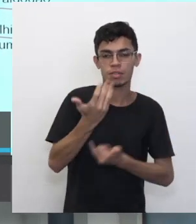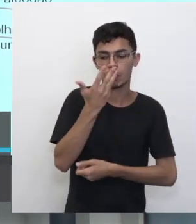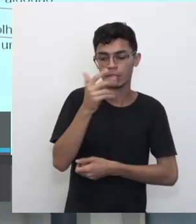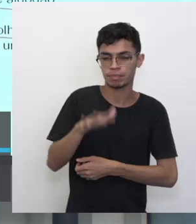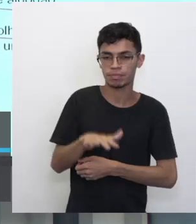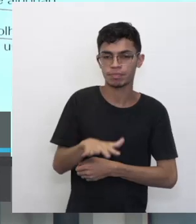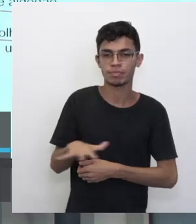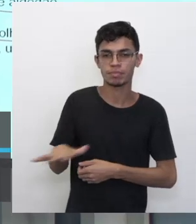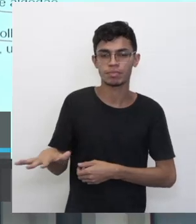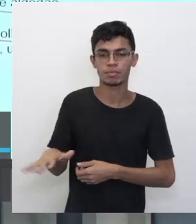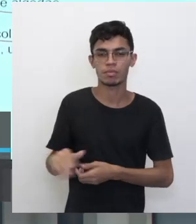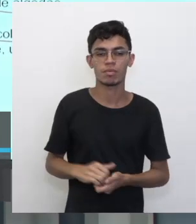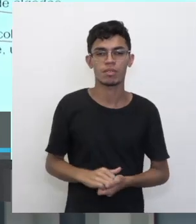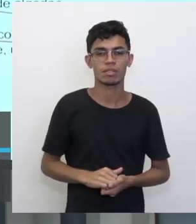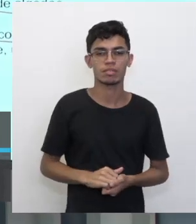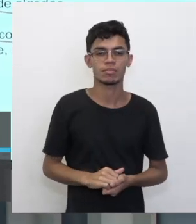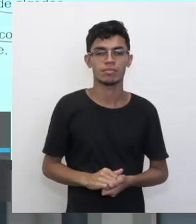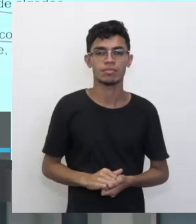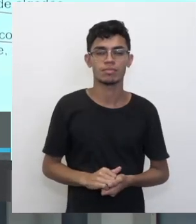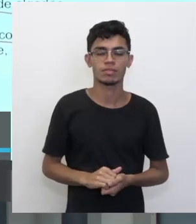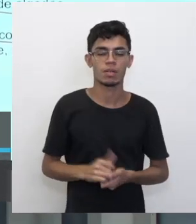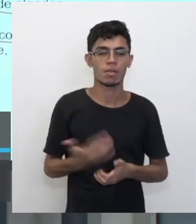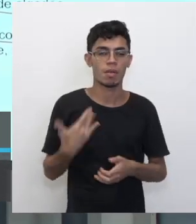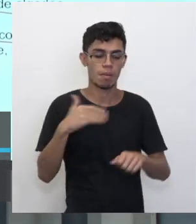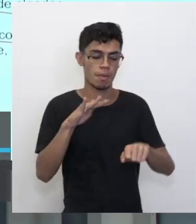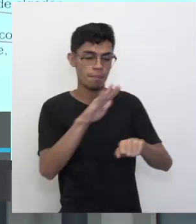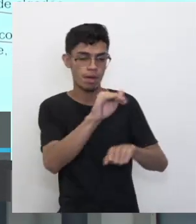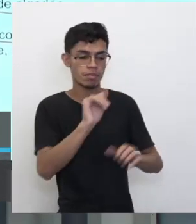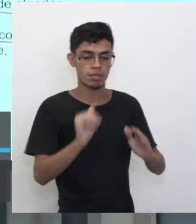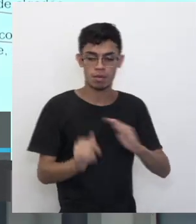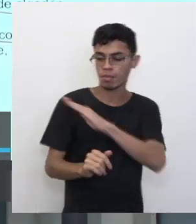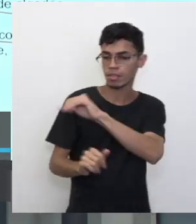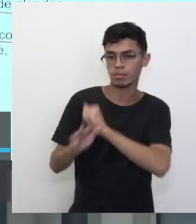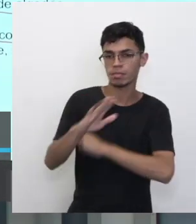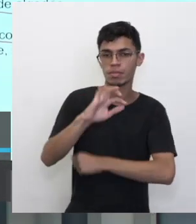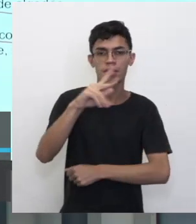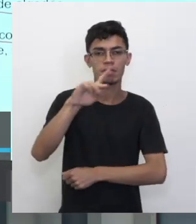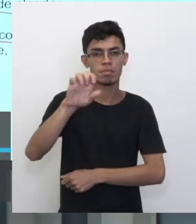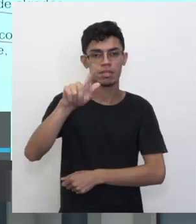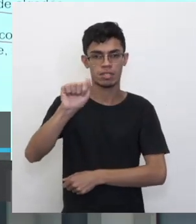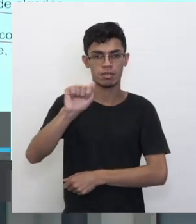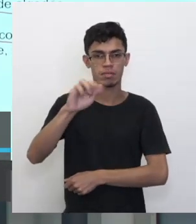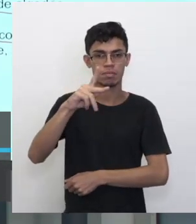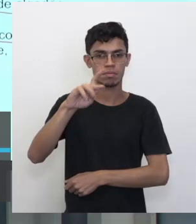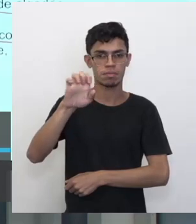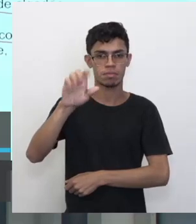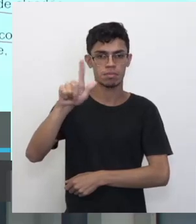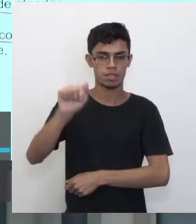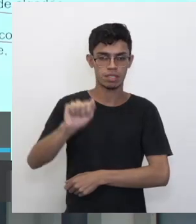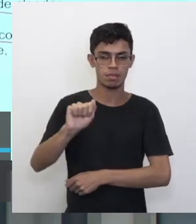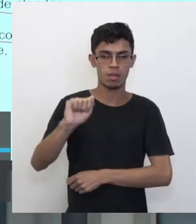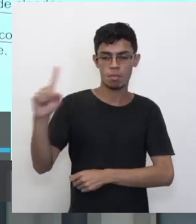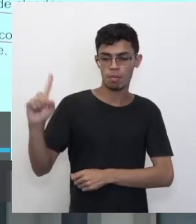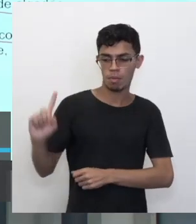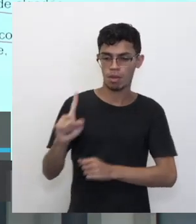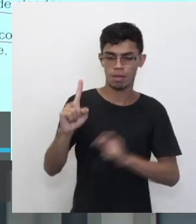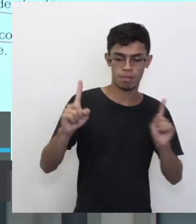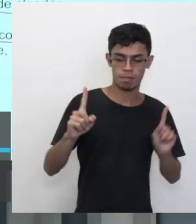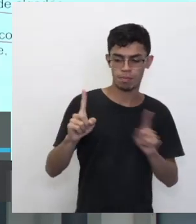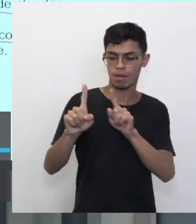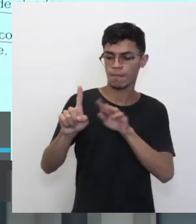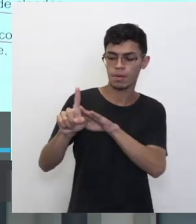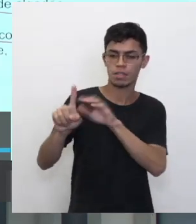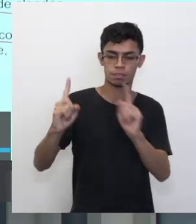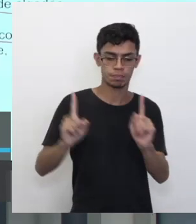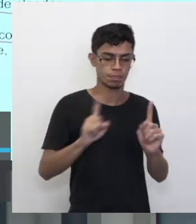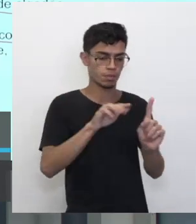ser o herói, ou seja, brincadeira de pega-pega, né? Numa hora um pega o outro, no outro, ou seja, um corre atrás do outro, outro corre atrás de um. Ou